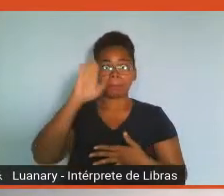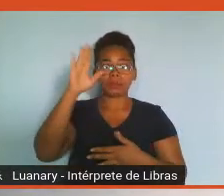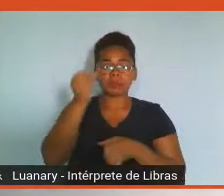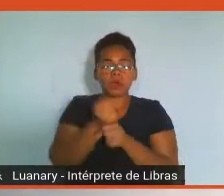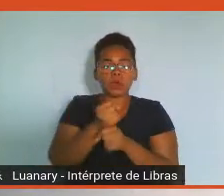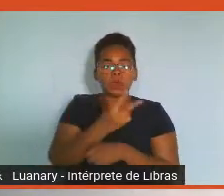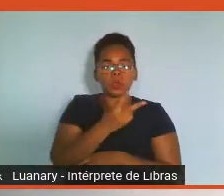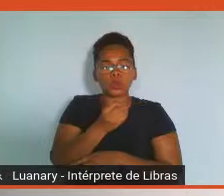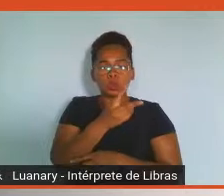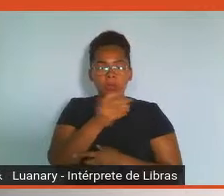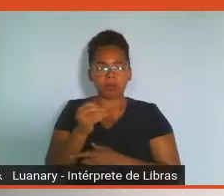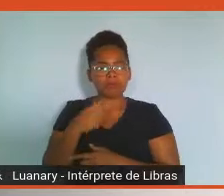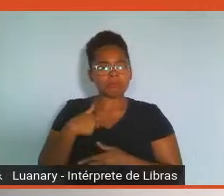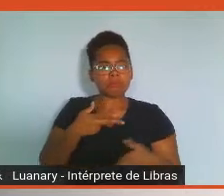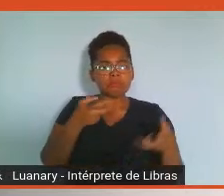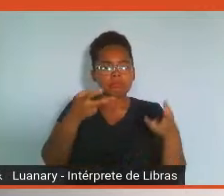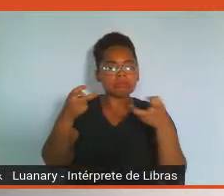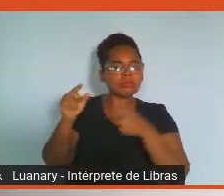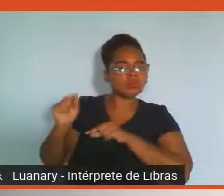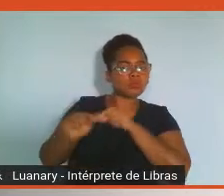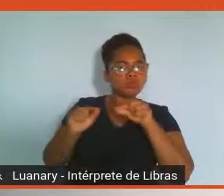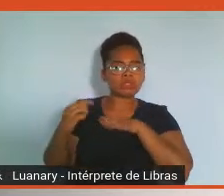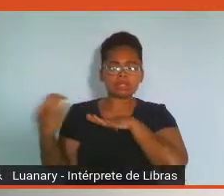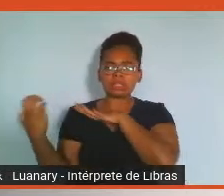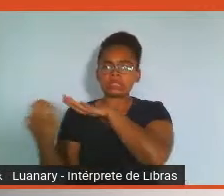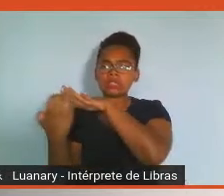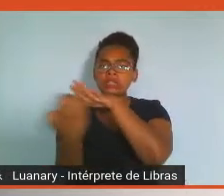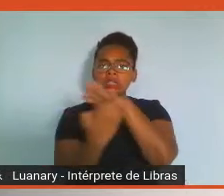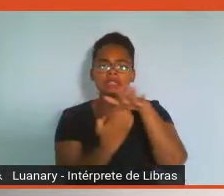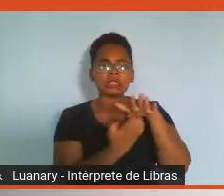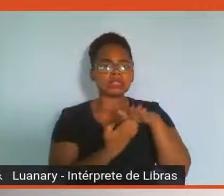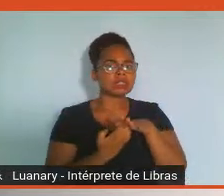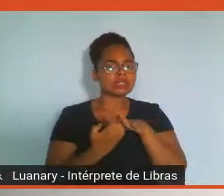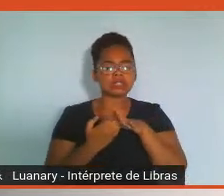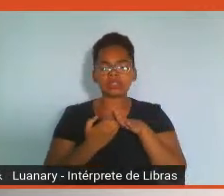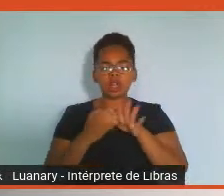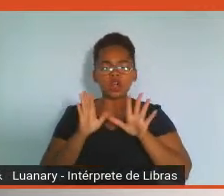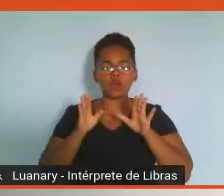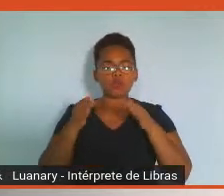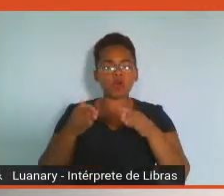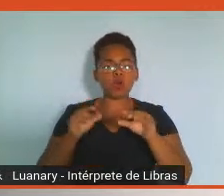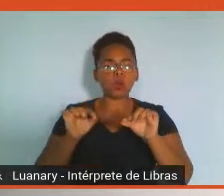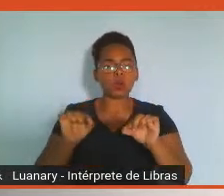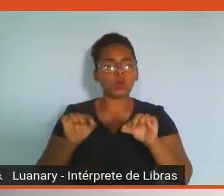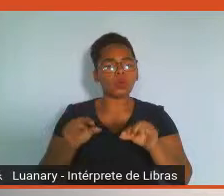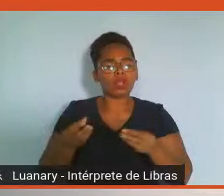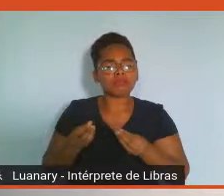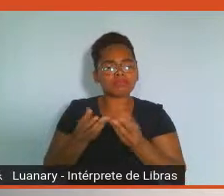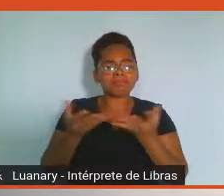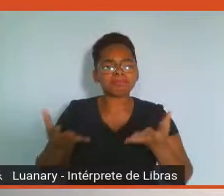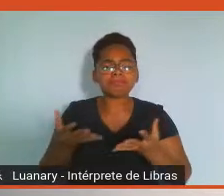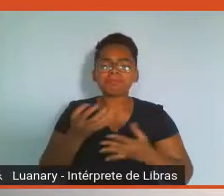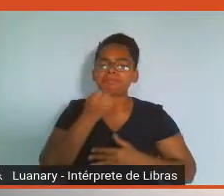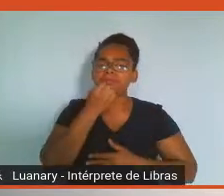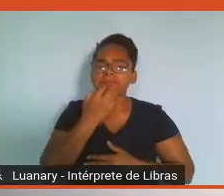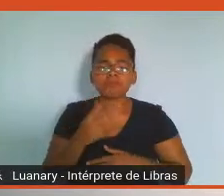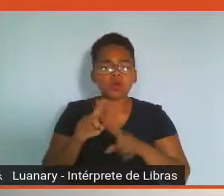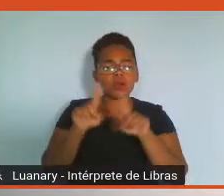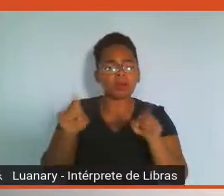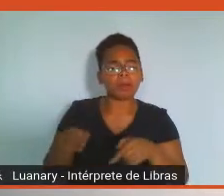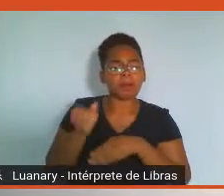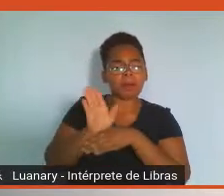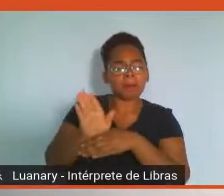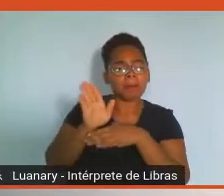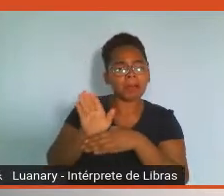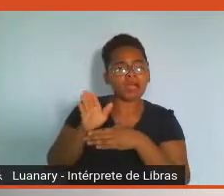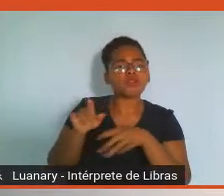empresas têm dedicado uma atenção especial ao bem-estar dos colaboradores, com iniciativas que são desde